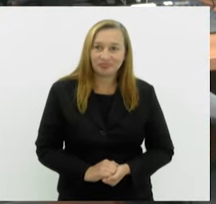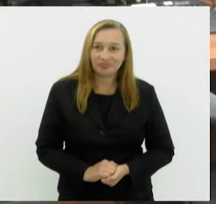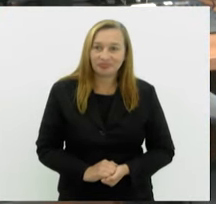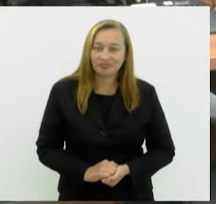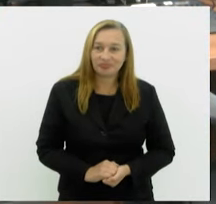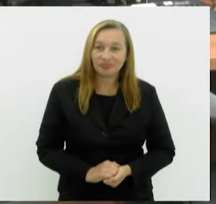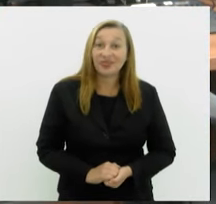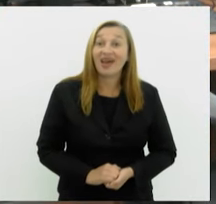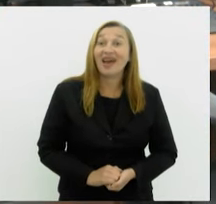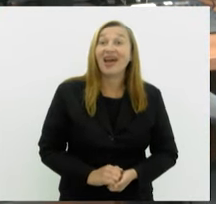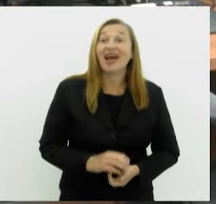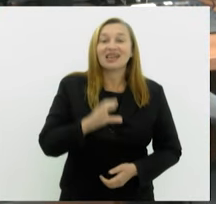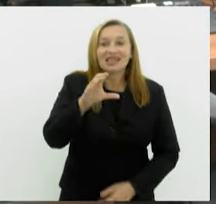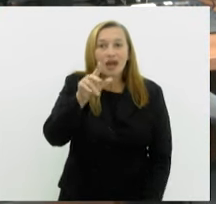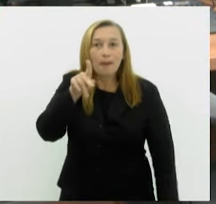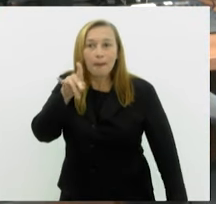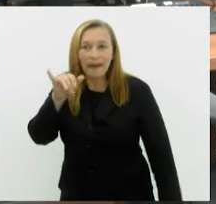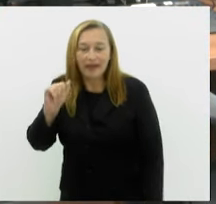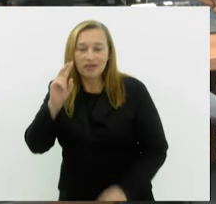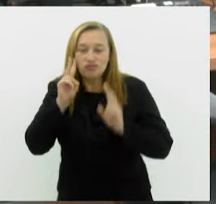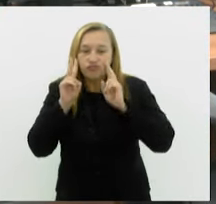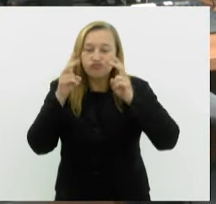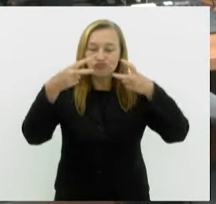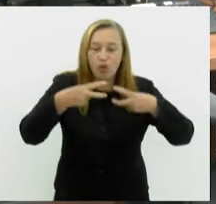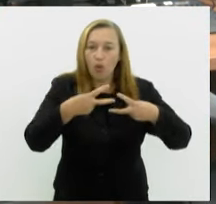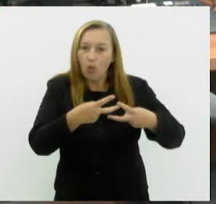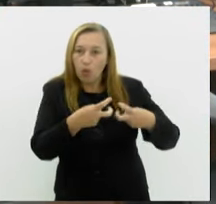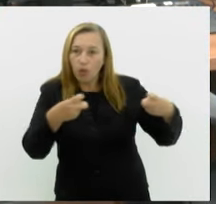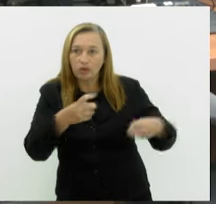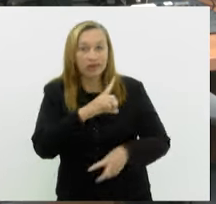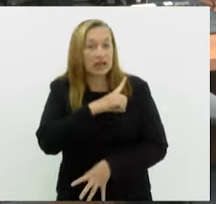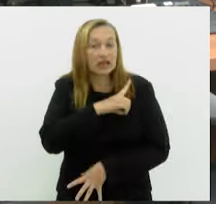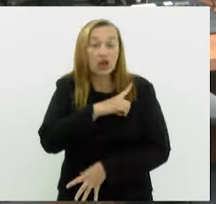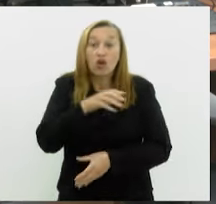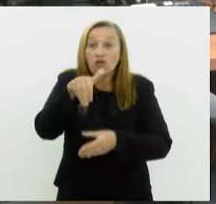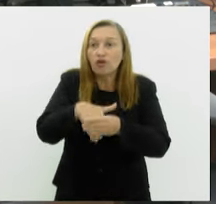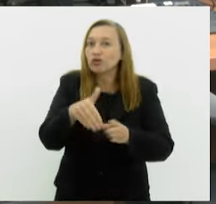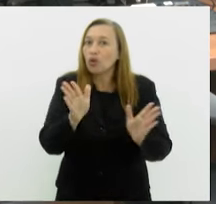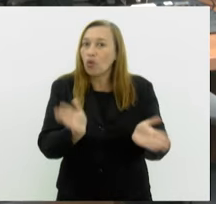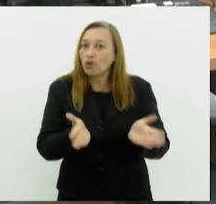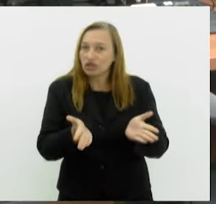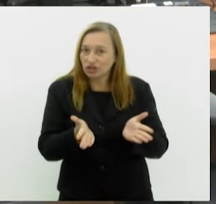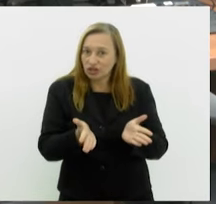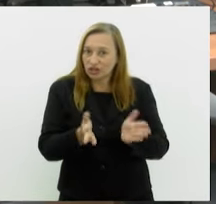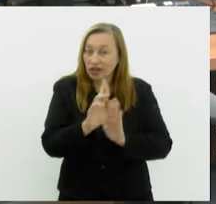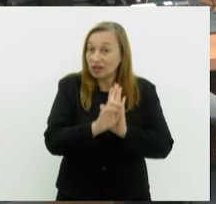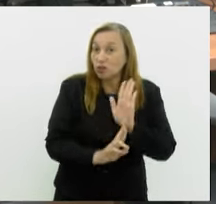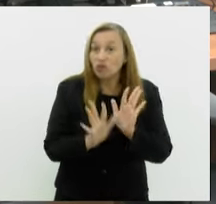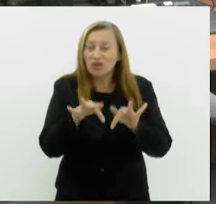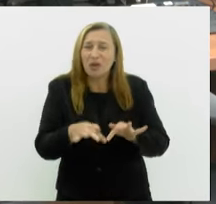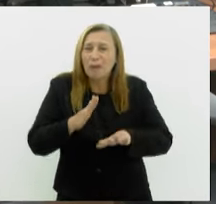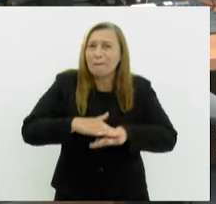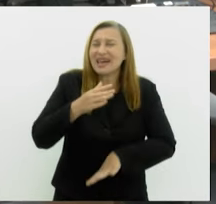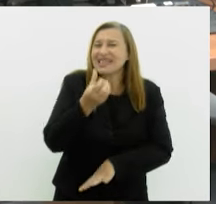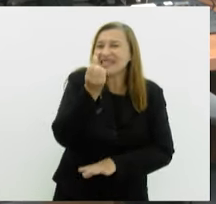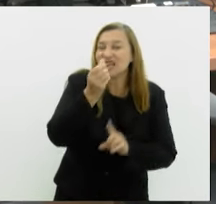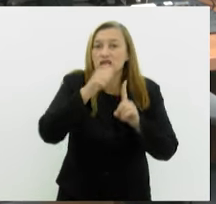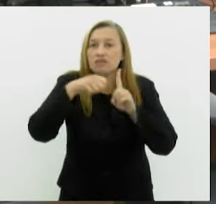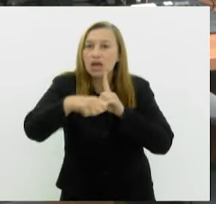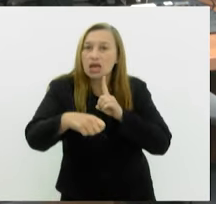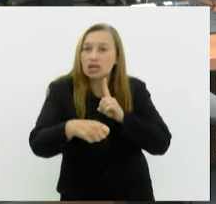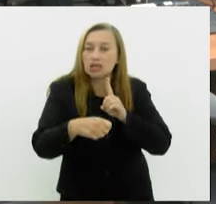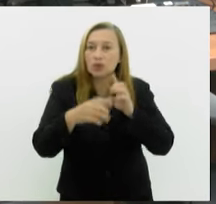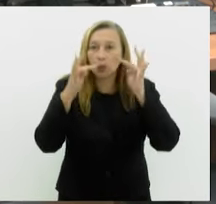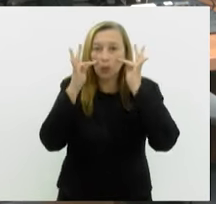A CPI do Reconhecimento Fotográfico em Delegacias vota hoje o relatório final. Foram mais de seis meses de depoimentos